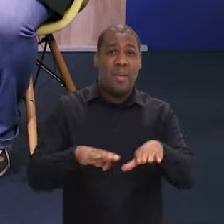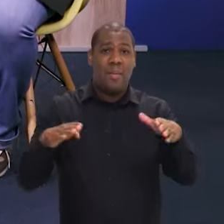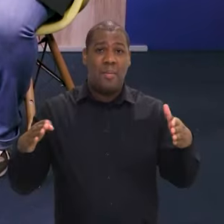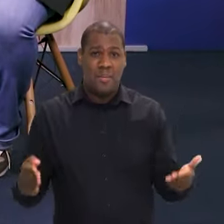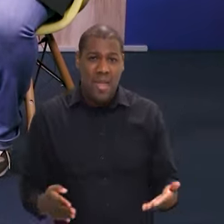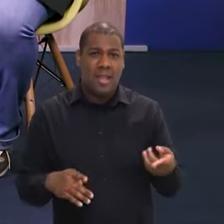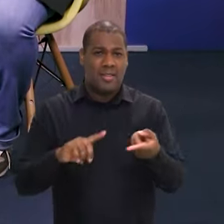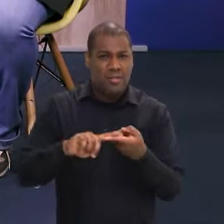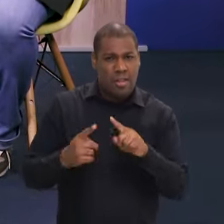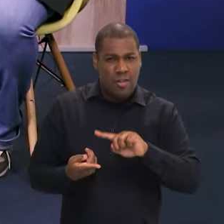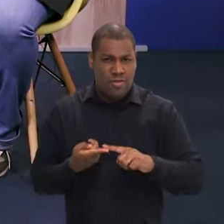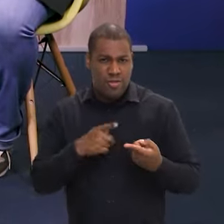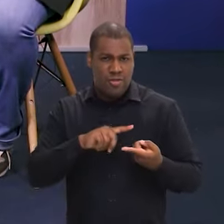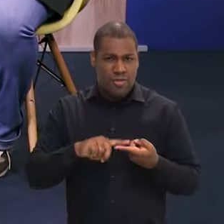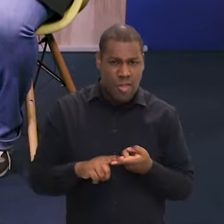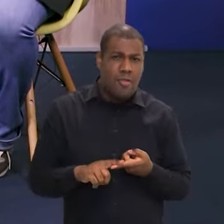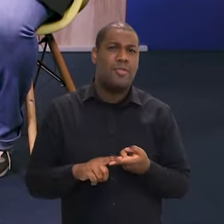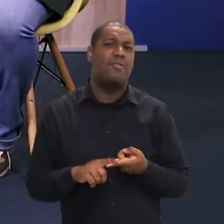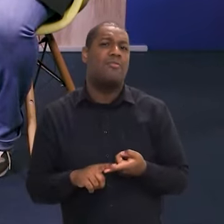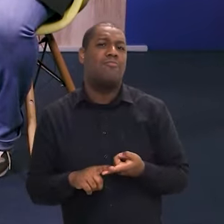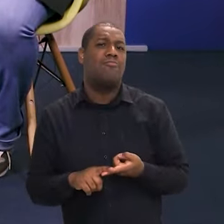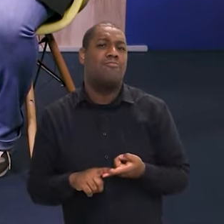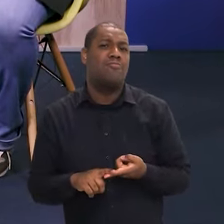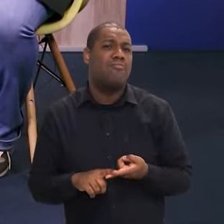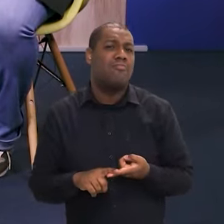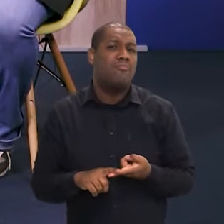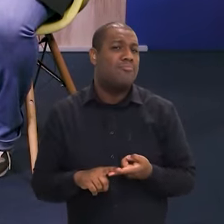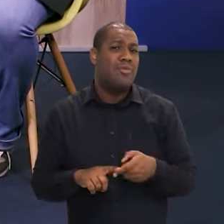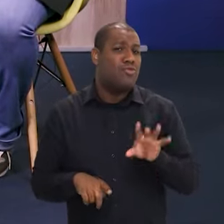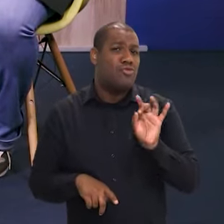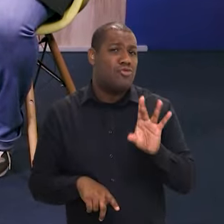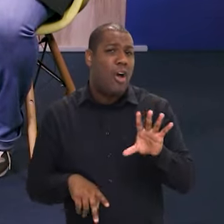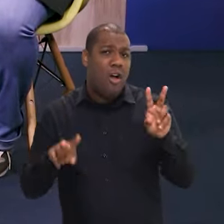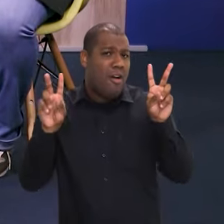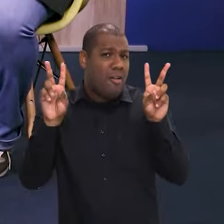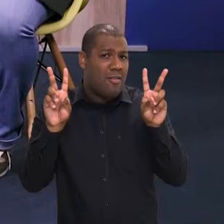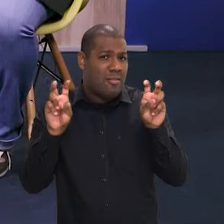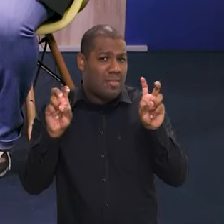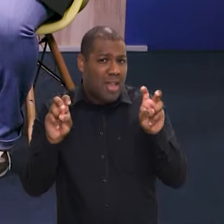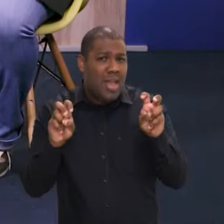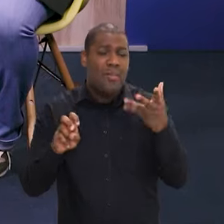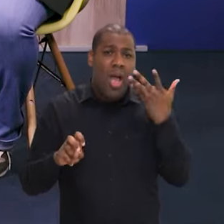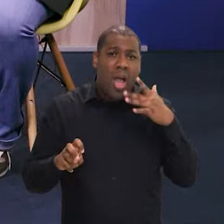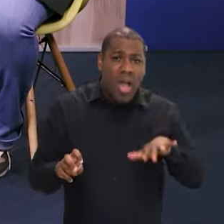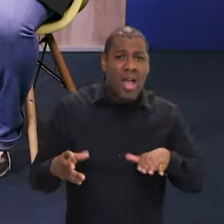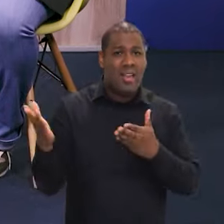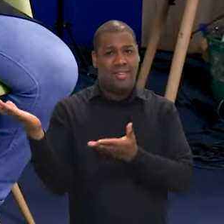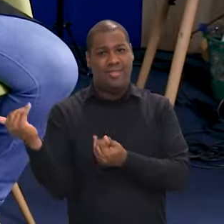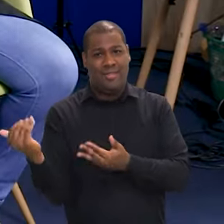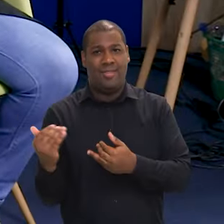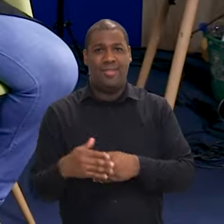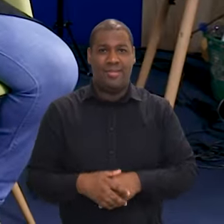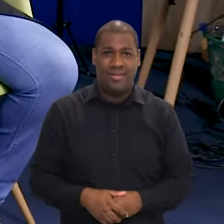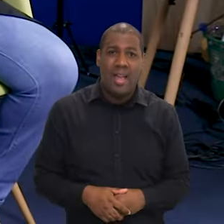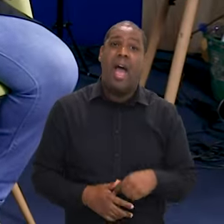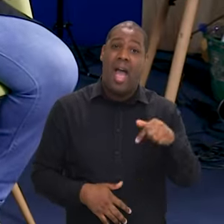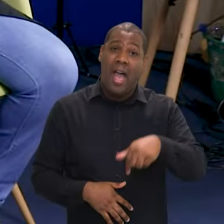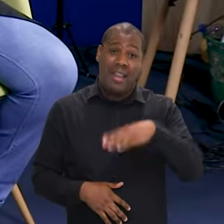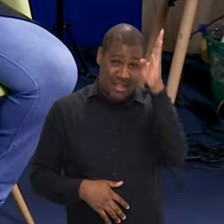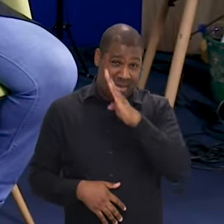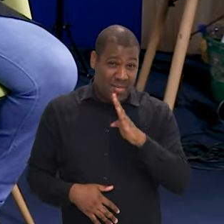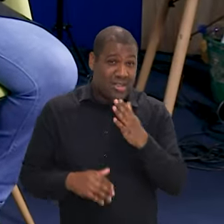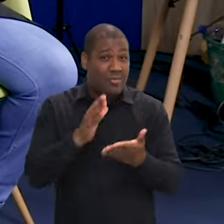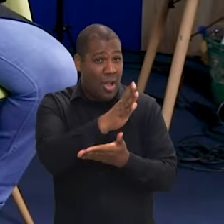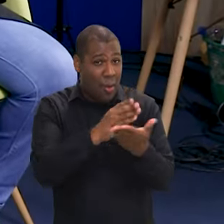mesas de rodadas de negociação só para essa, esse, esse, esse, os jovens e crianças, né?